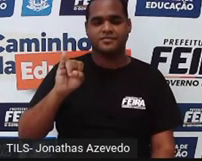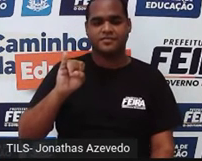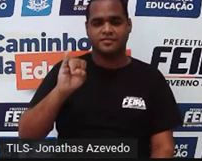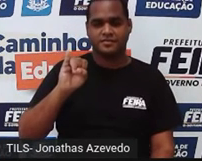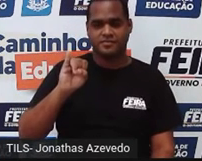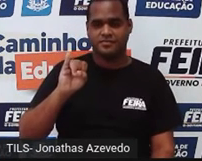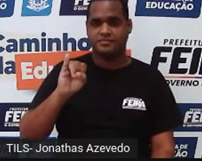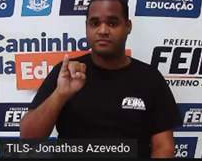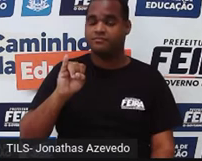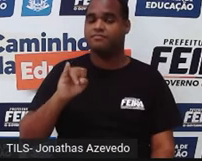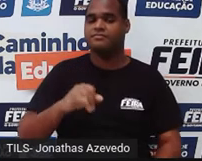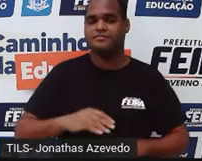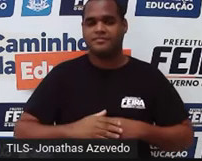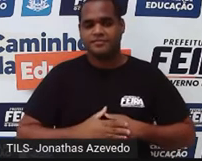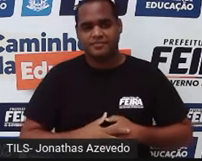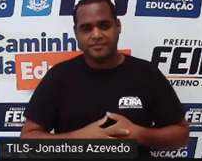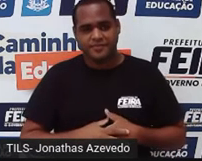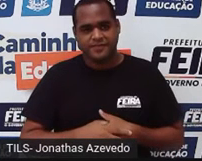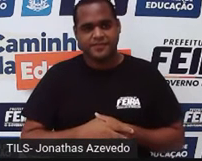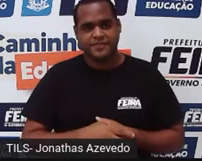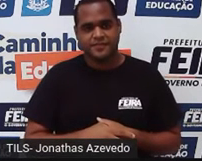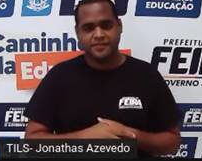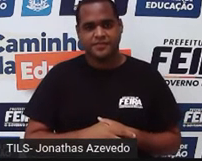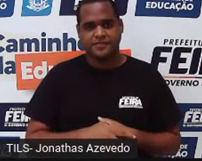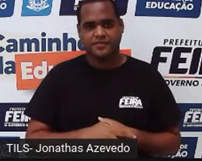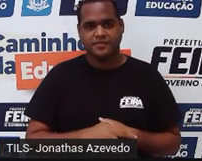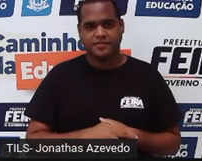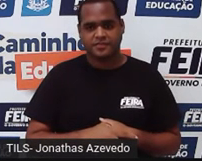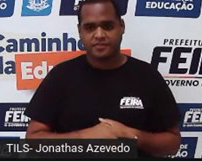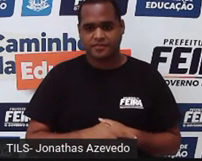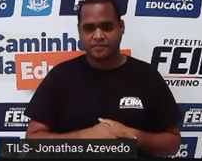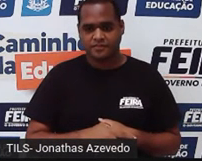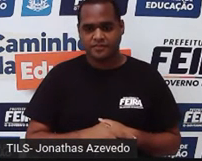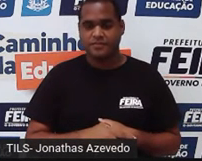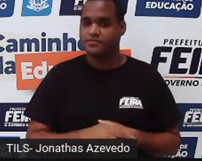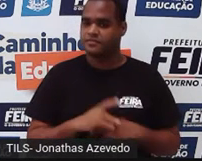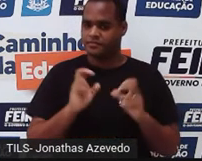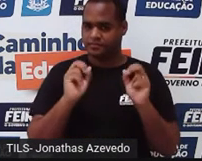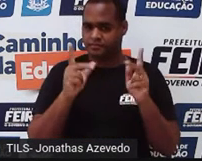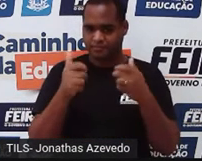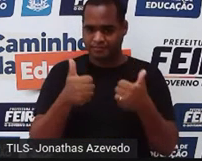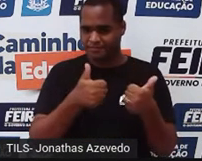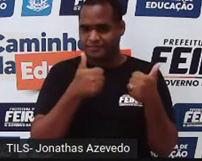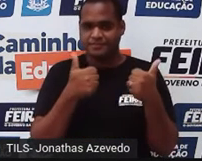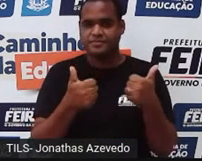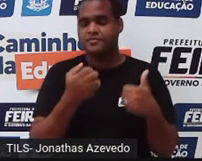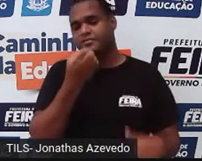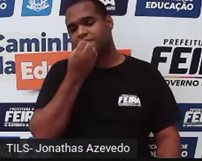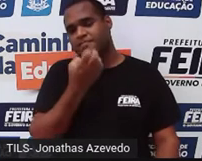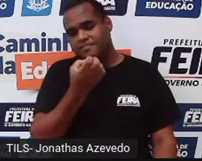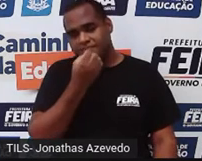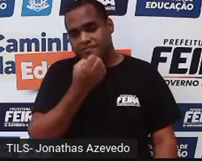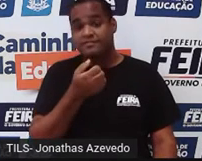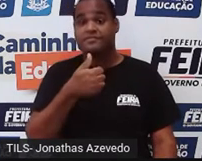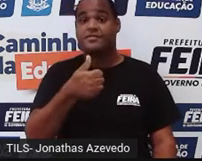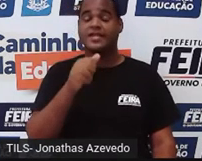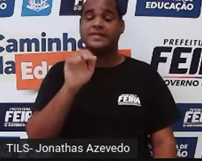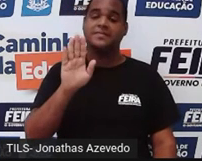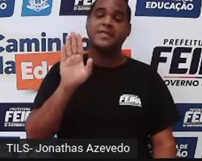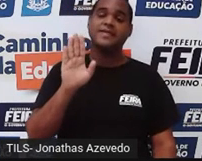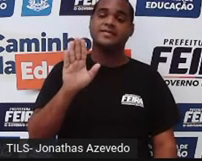irracionais. Tá bom? Beleza? Bom, mas